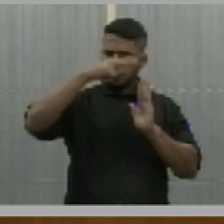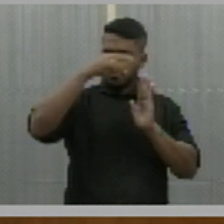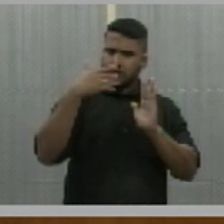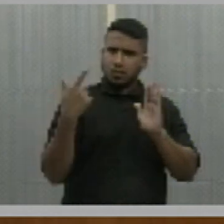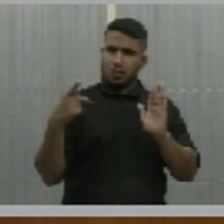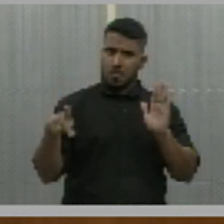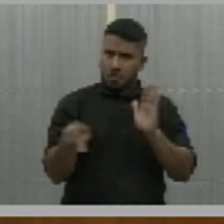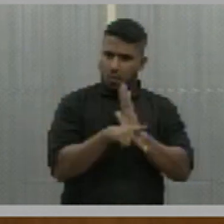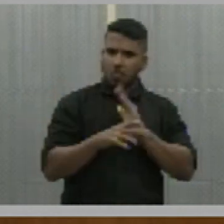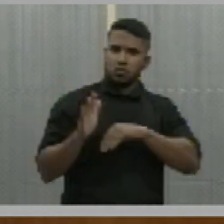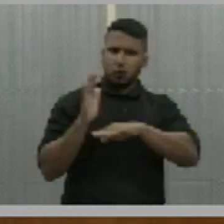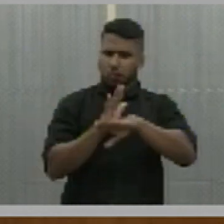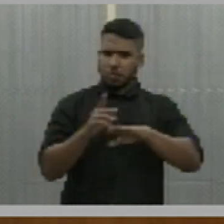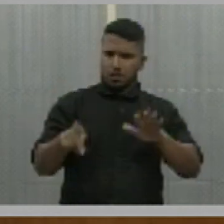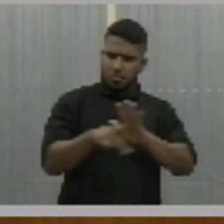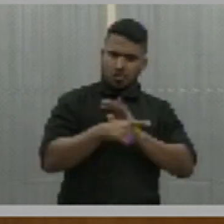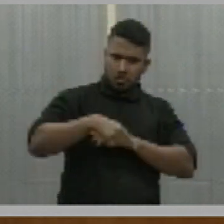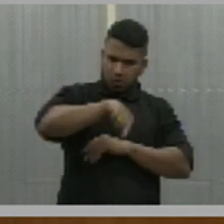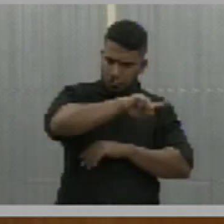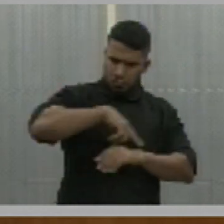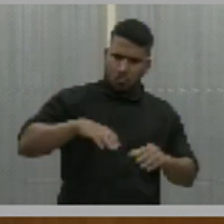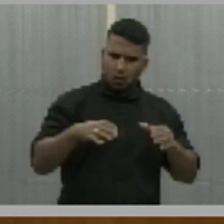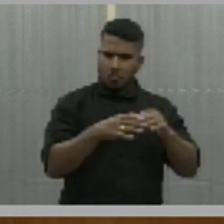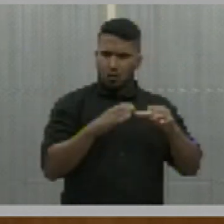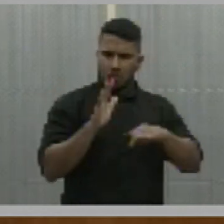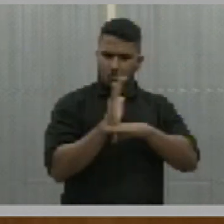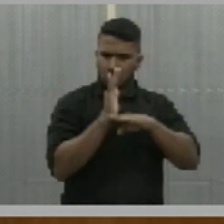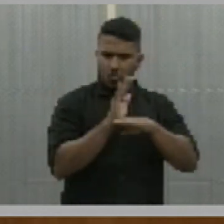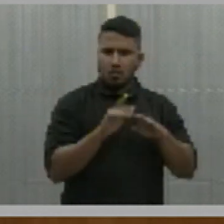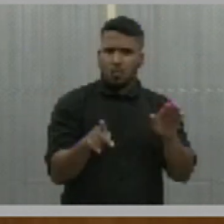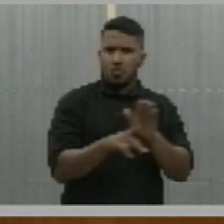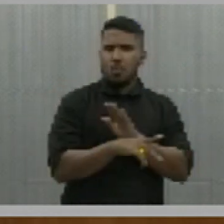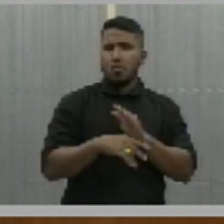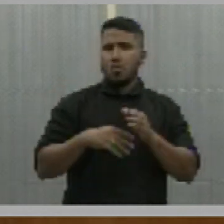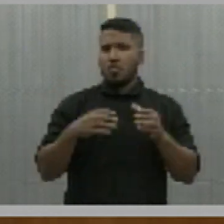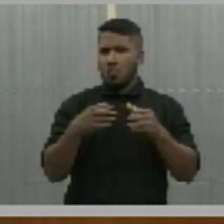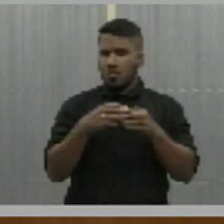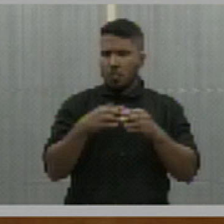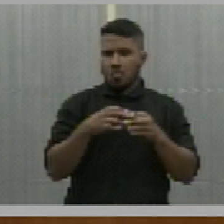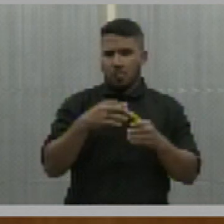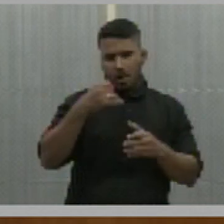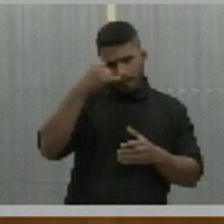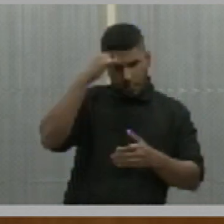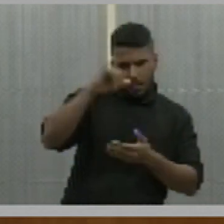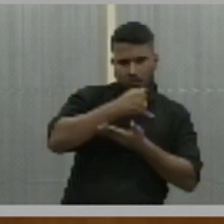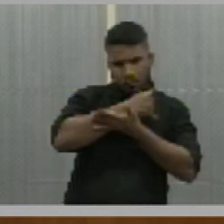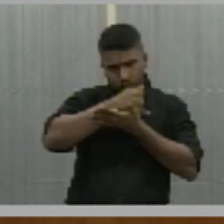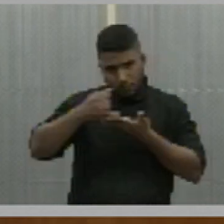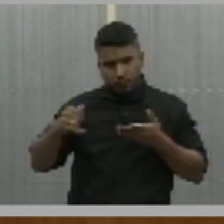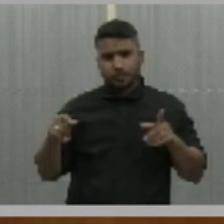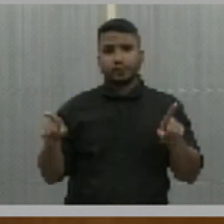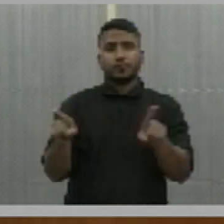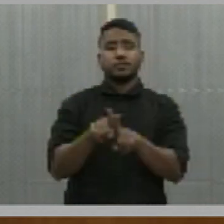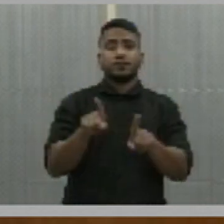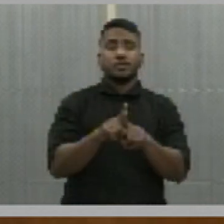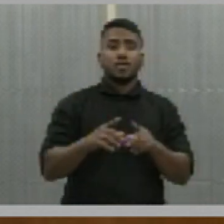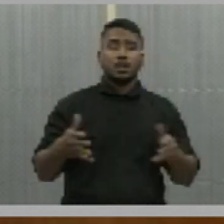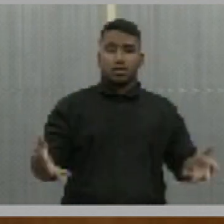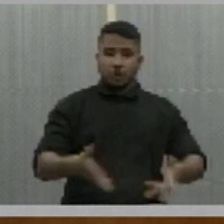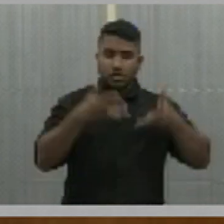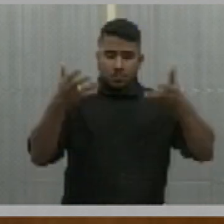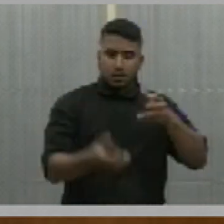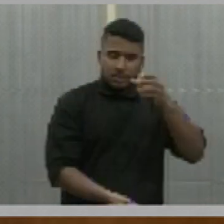os seus serviços de recuperação de dependentes químicos, ele também estimula atividades